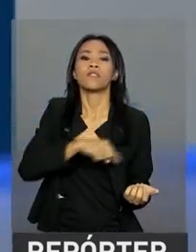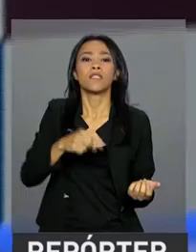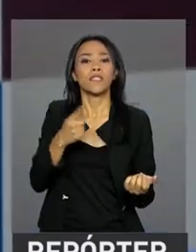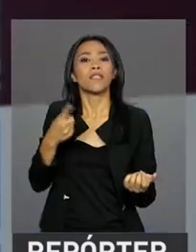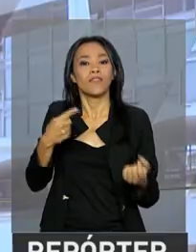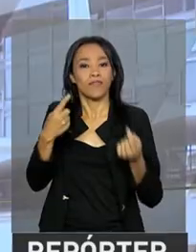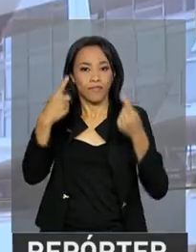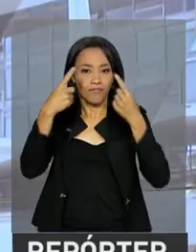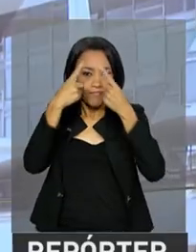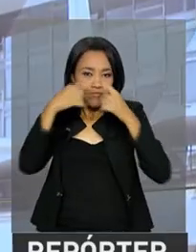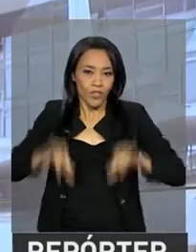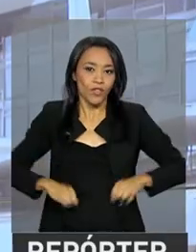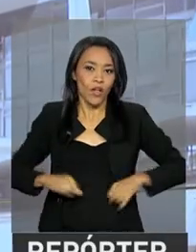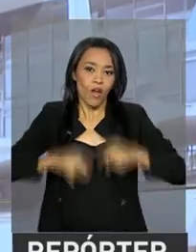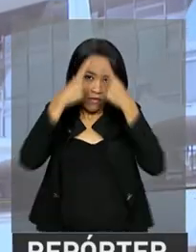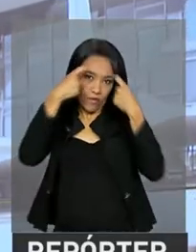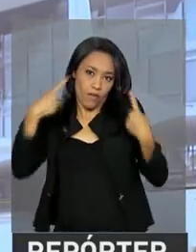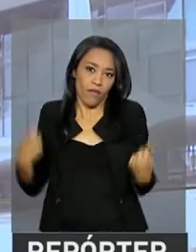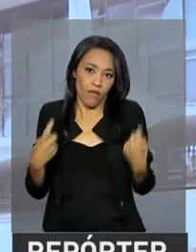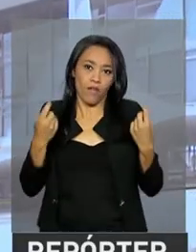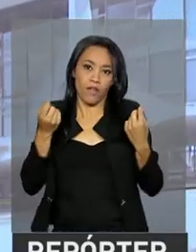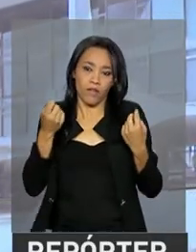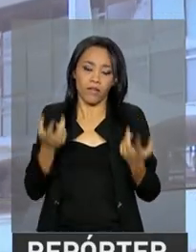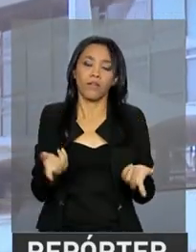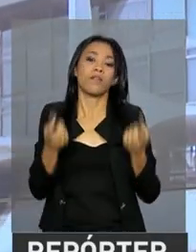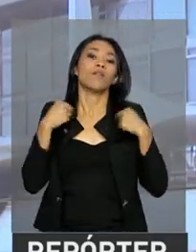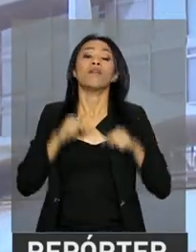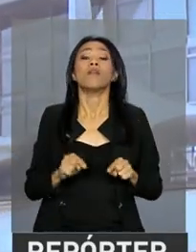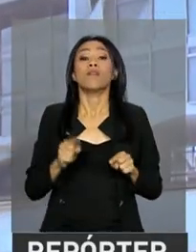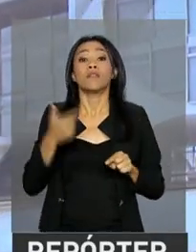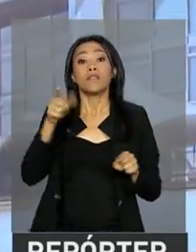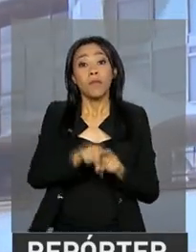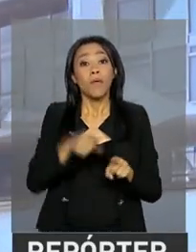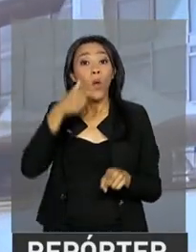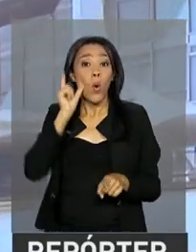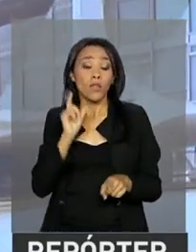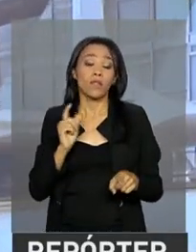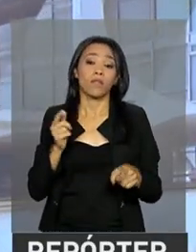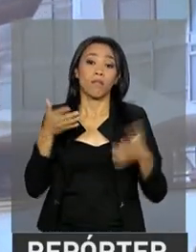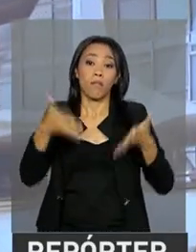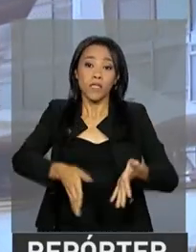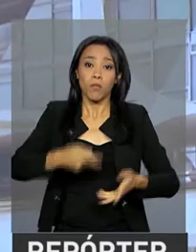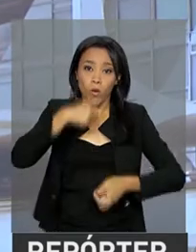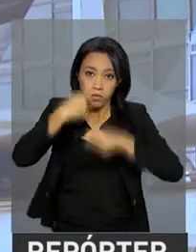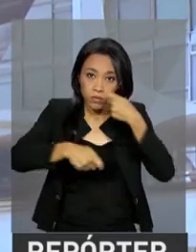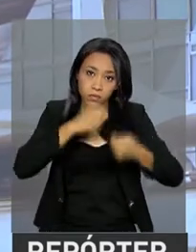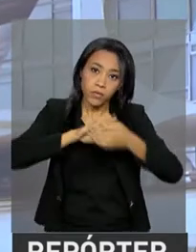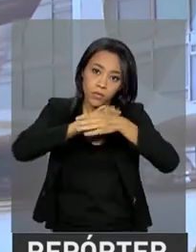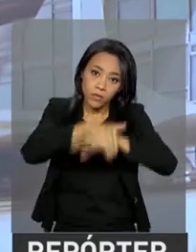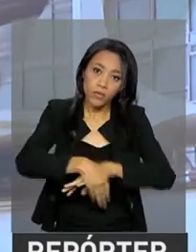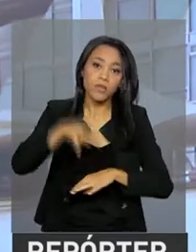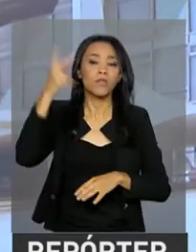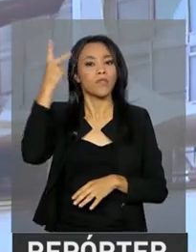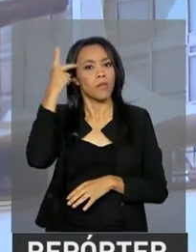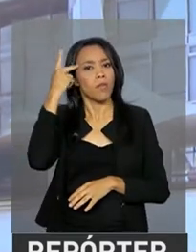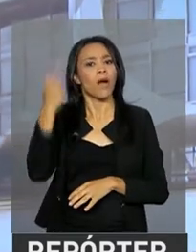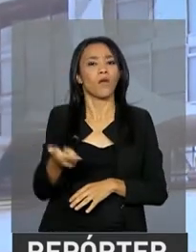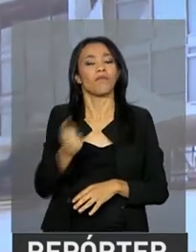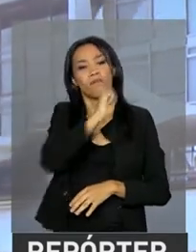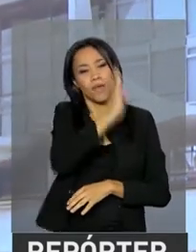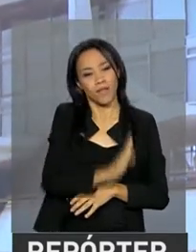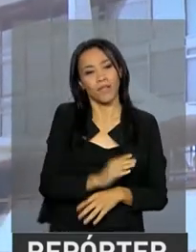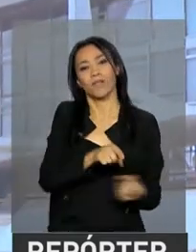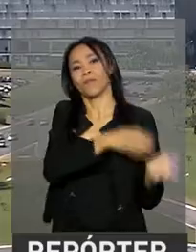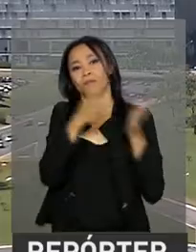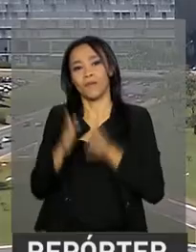violência. E ontem, em São Paulo, o presidente Temer participou de um jantar com empresários de Brasil e Suécia.